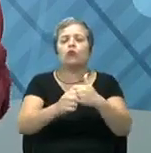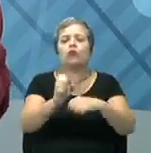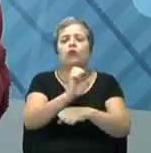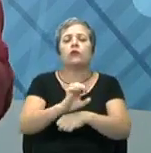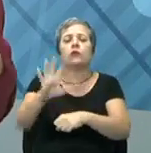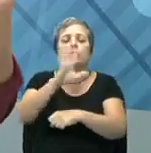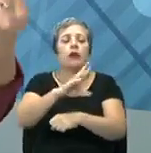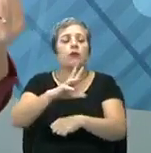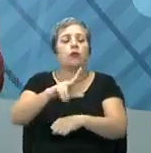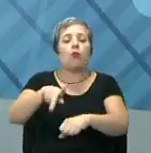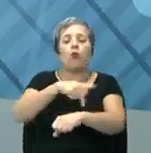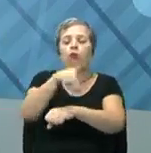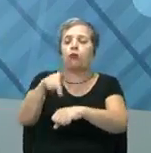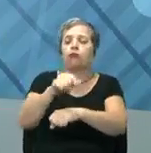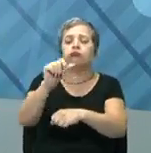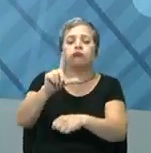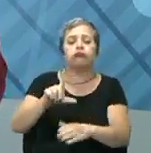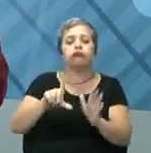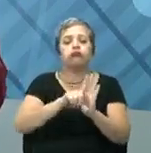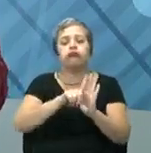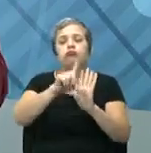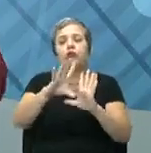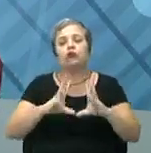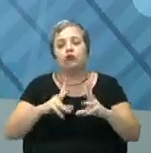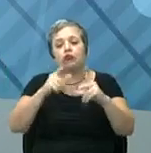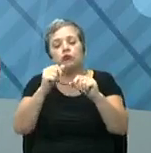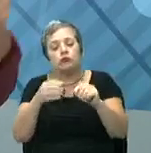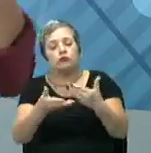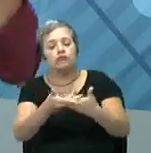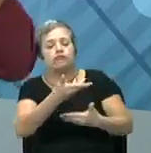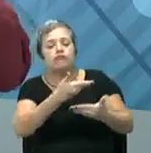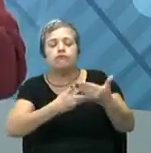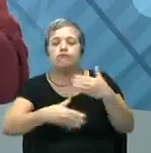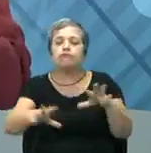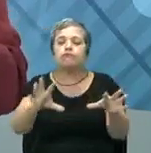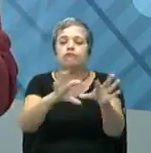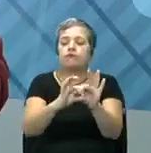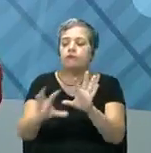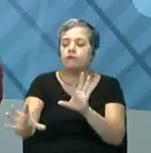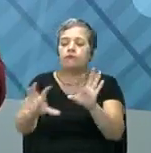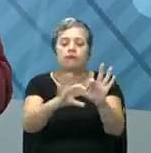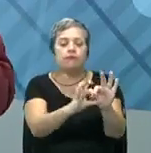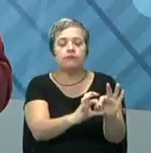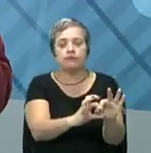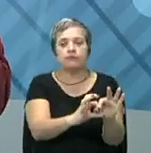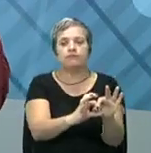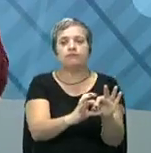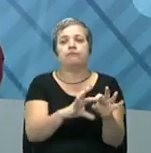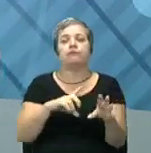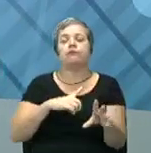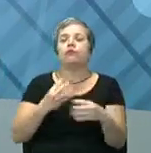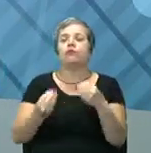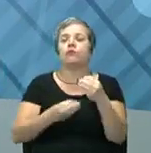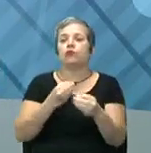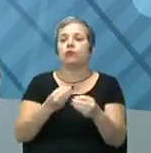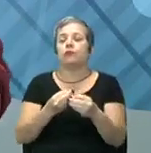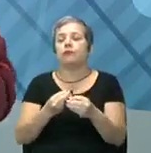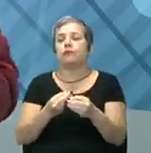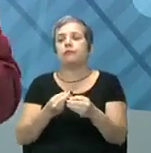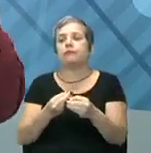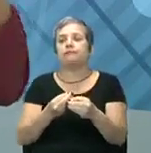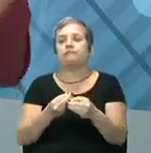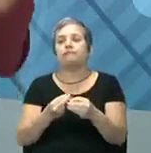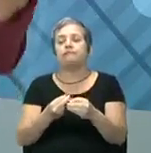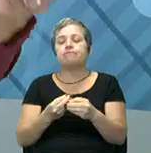legislações. Todas essas partes, elas vão se relacionando, vão criando aí formas, cenários,